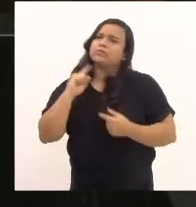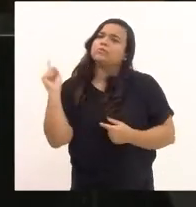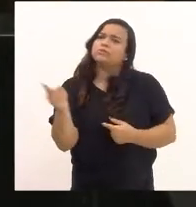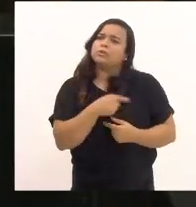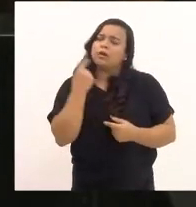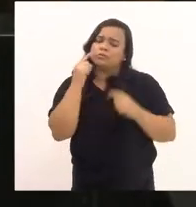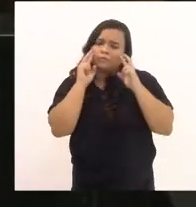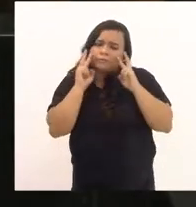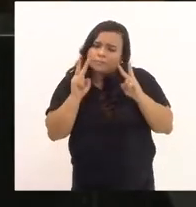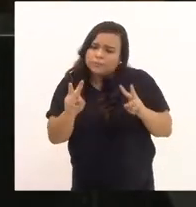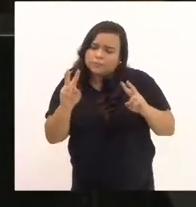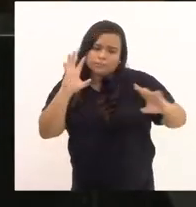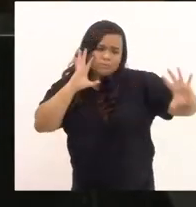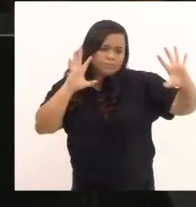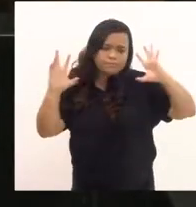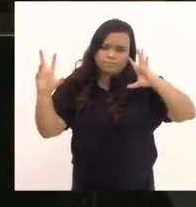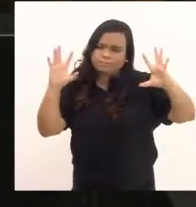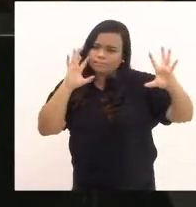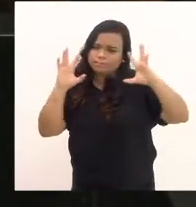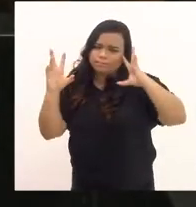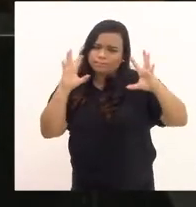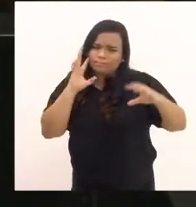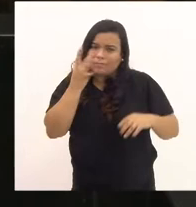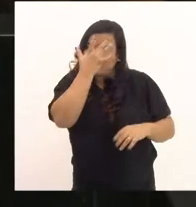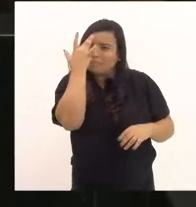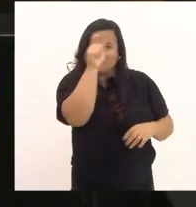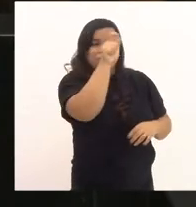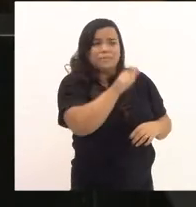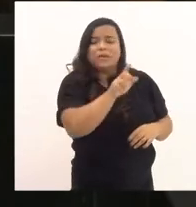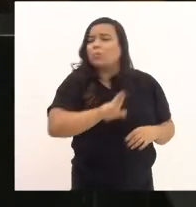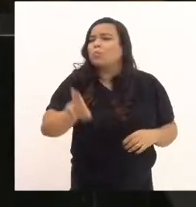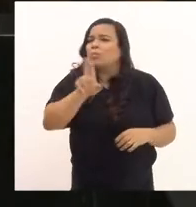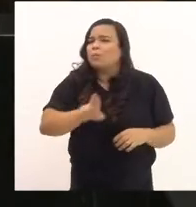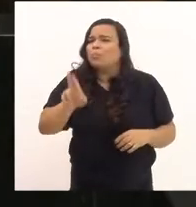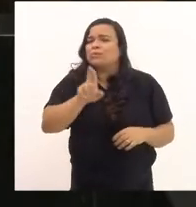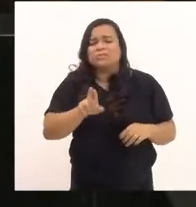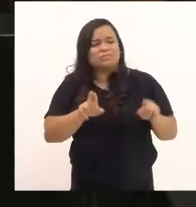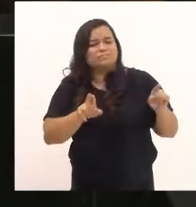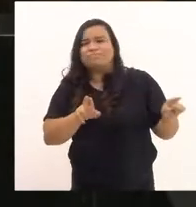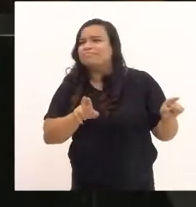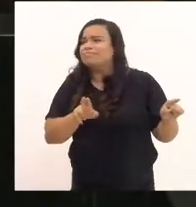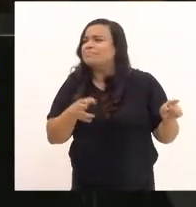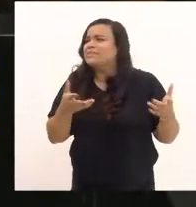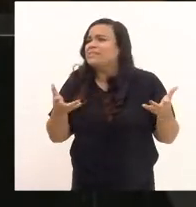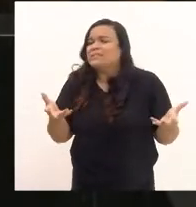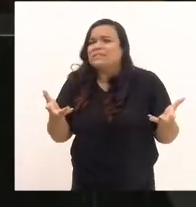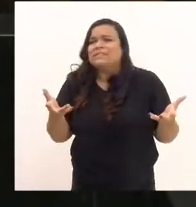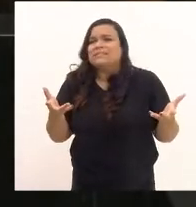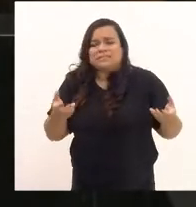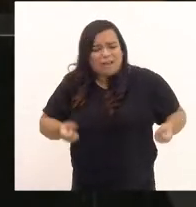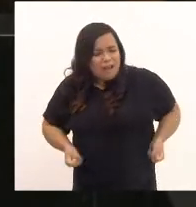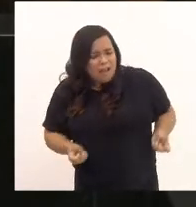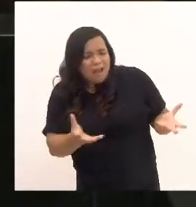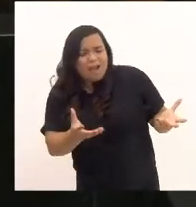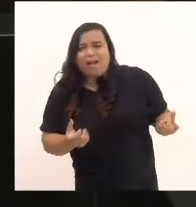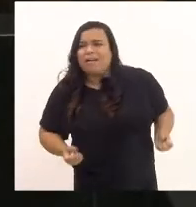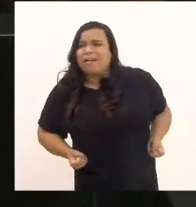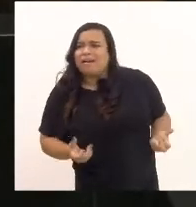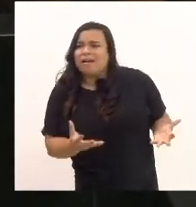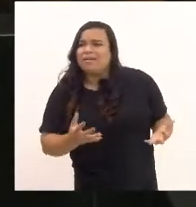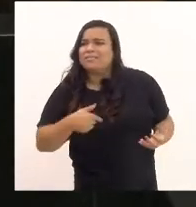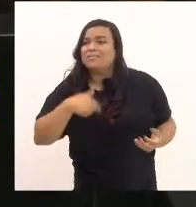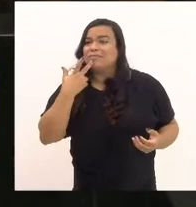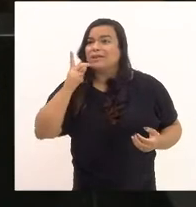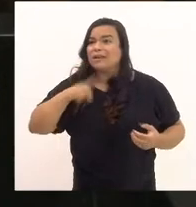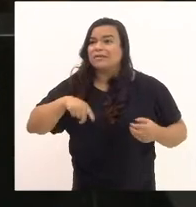olhando o bolso do consumidor, e aí eu estou falando de uma frota de veículos,